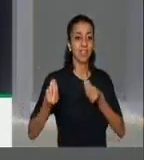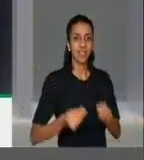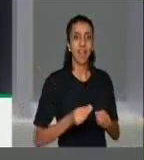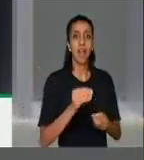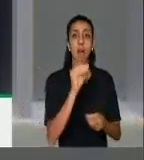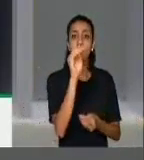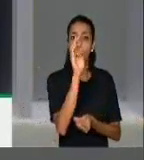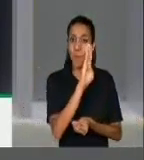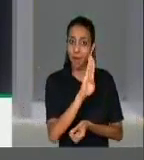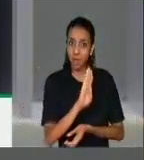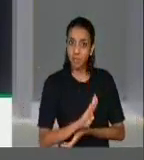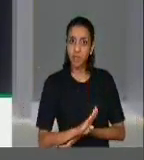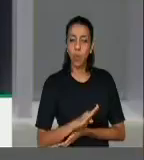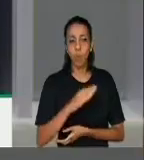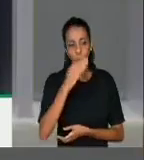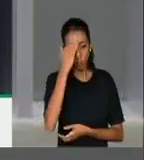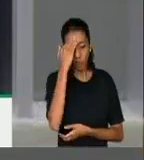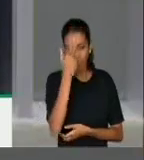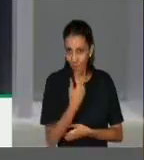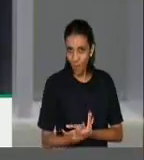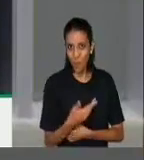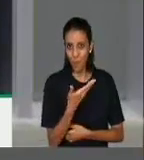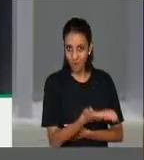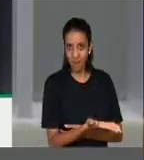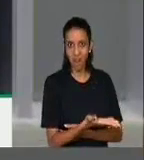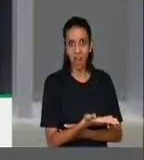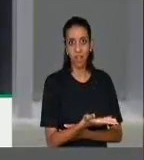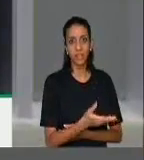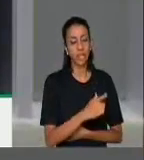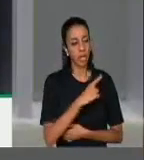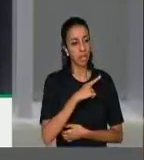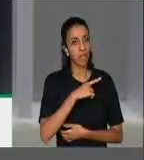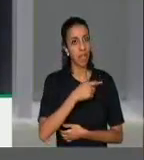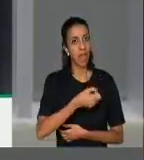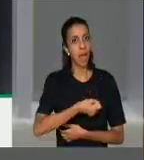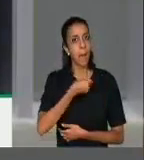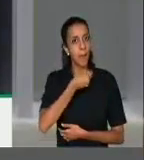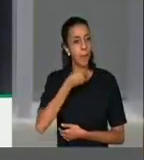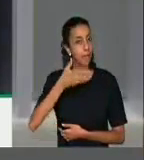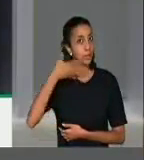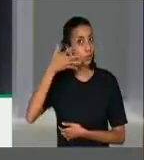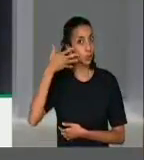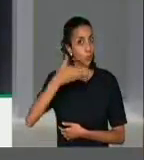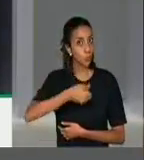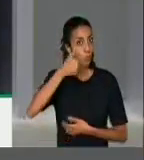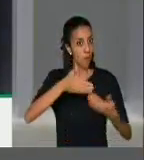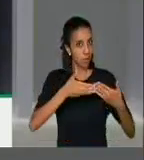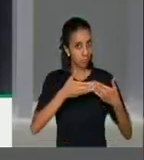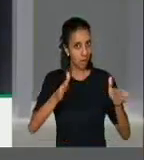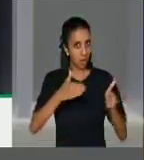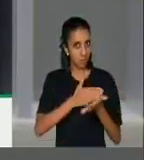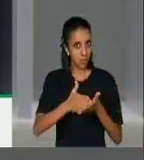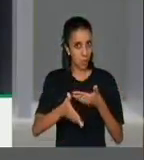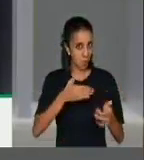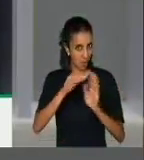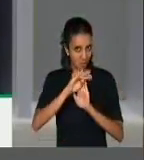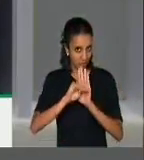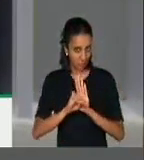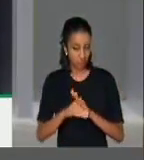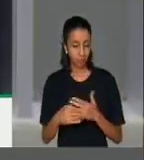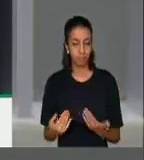Brasil a honra de realizar o discurso de abertura. O papel de conciliar